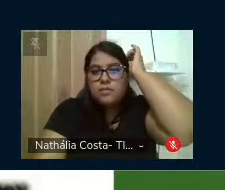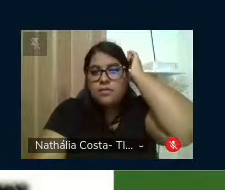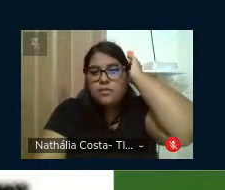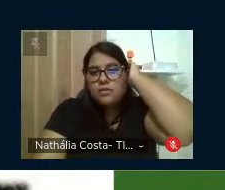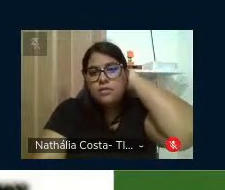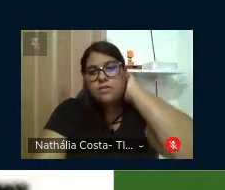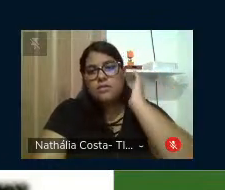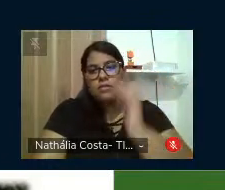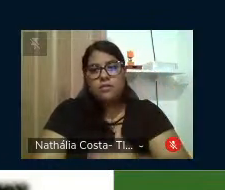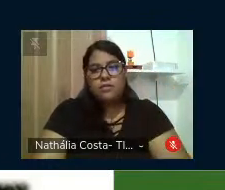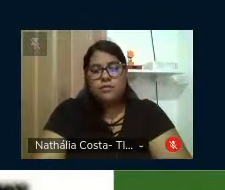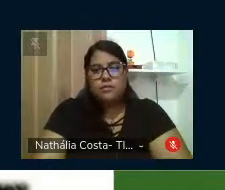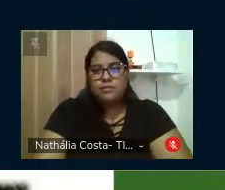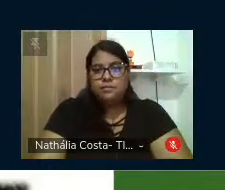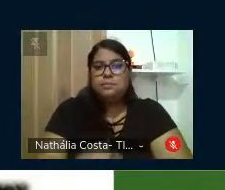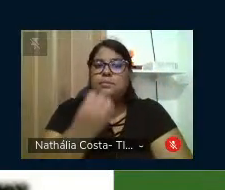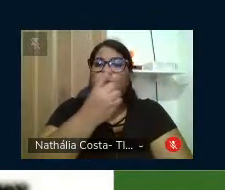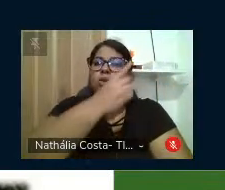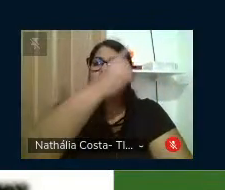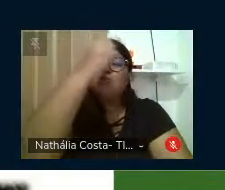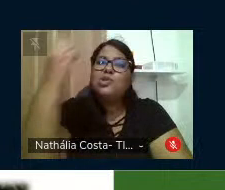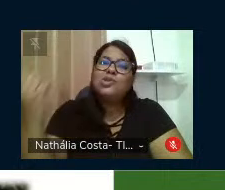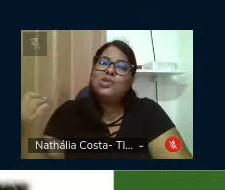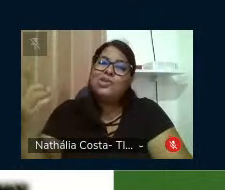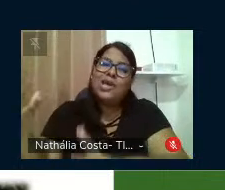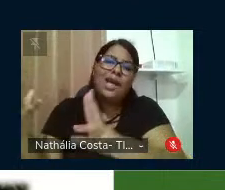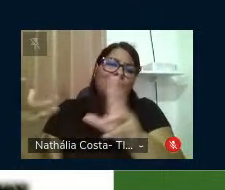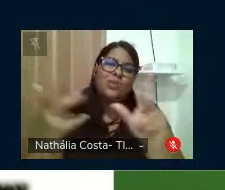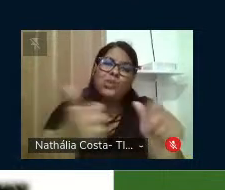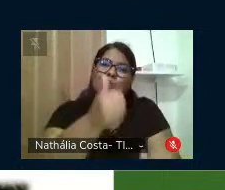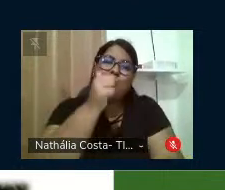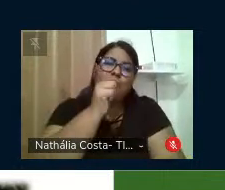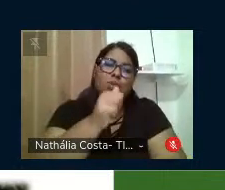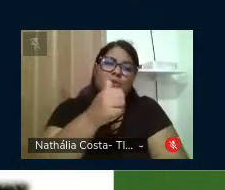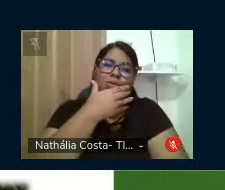Bom dia a todos e todas,